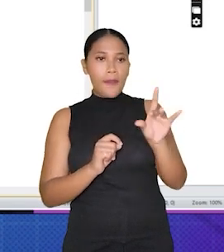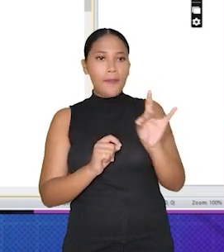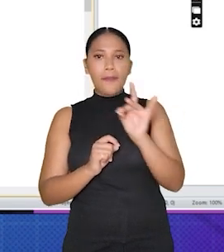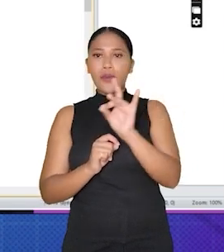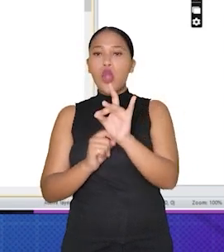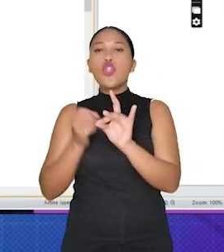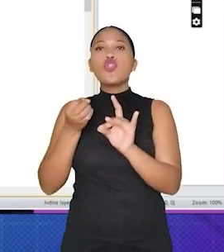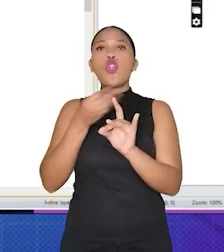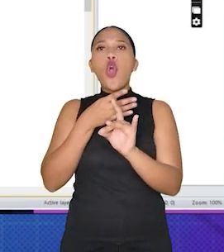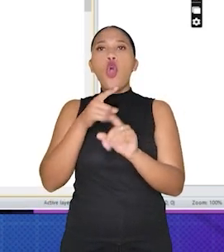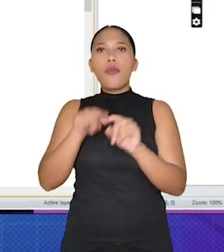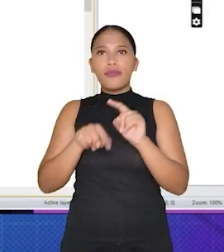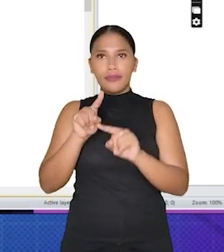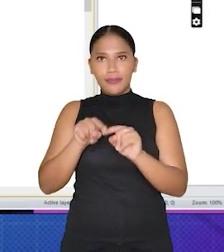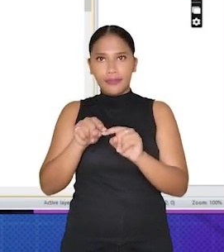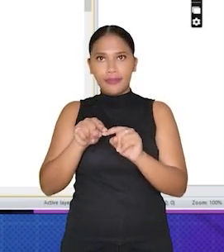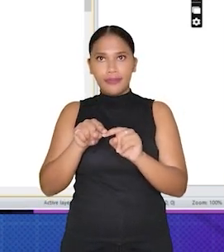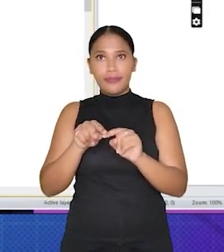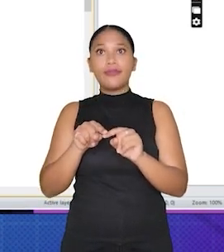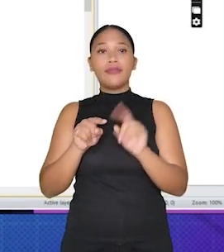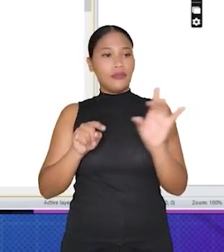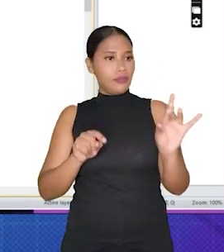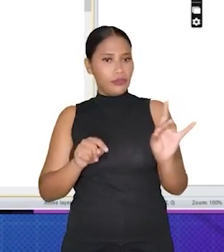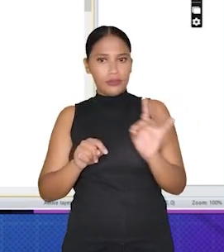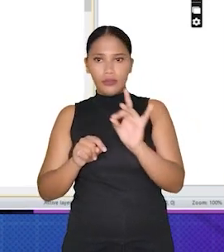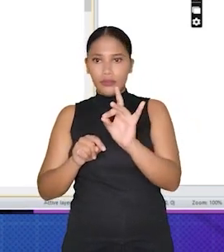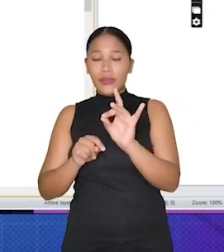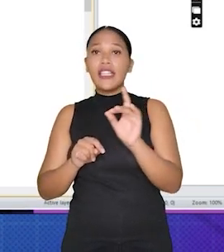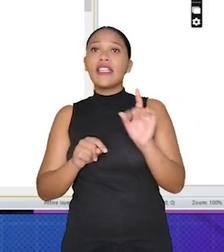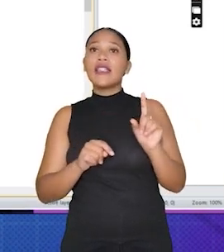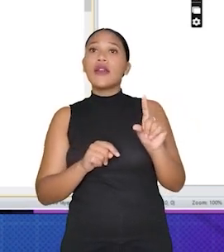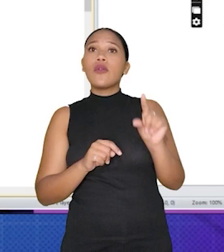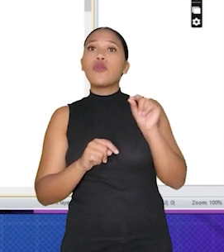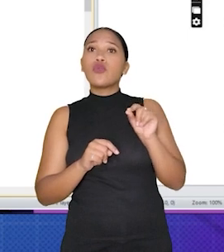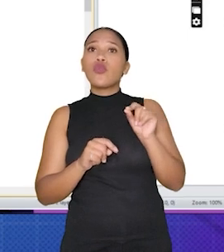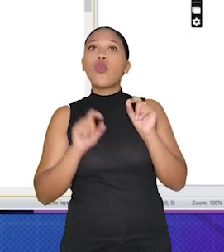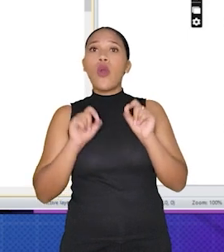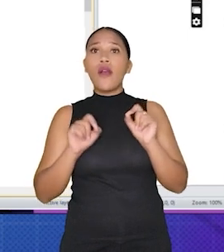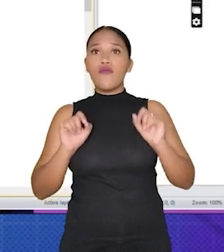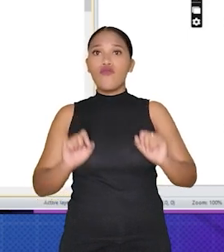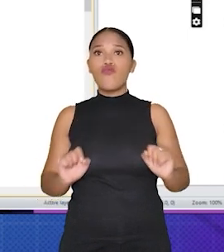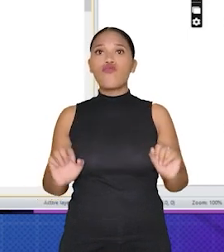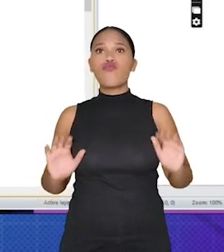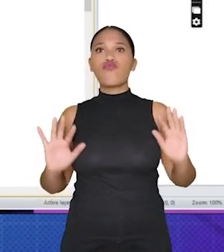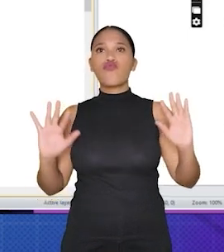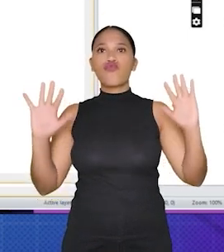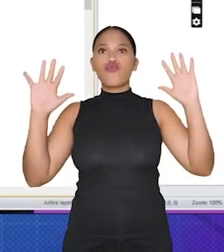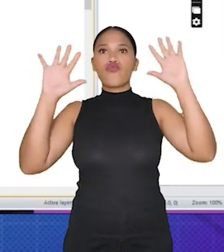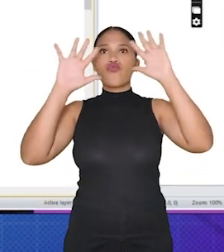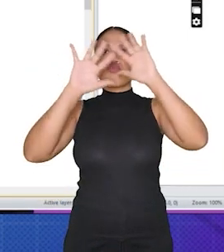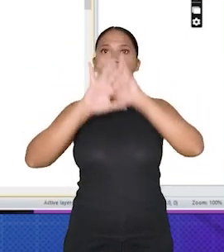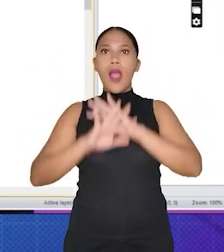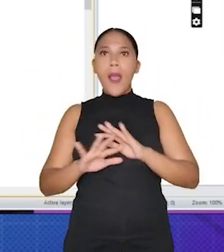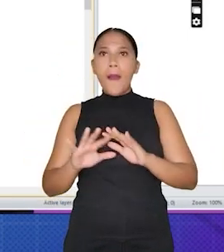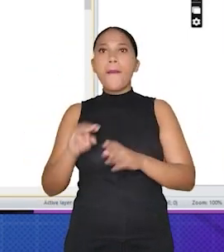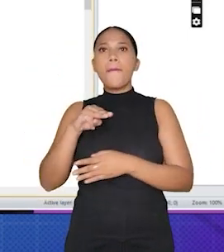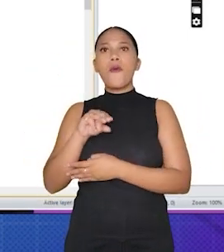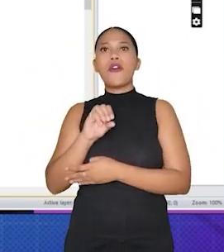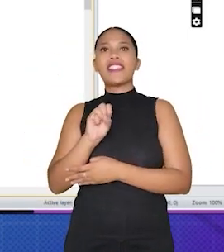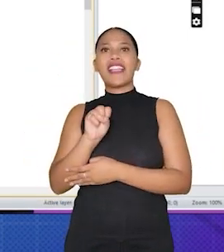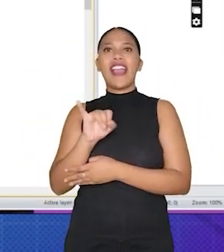Inserir novo objeto. Na janela Inserir novo objeto, selecione Fundo em Mosaico e clique em OK.